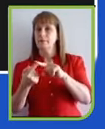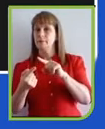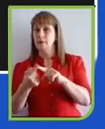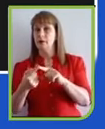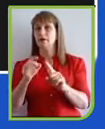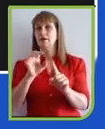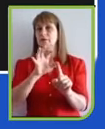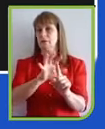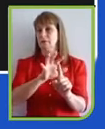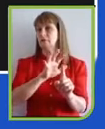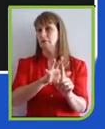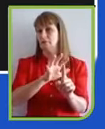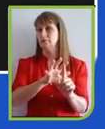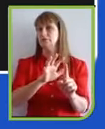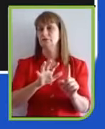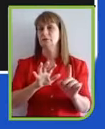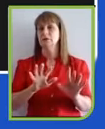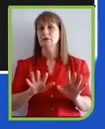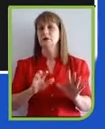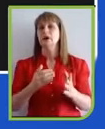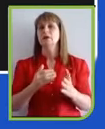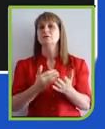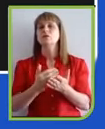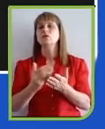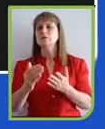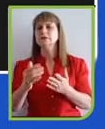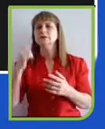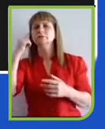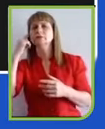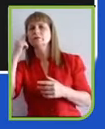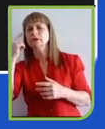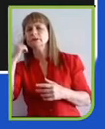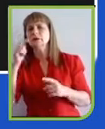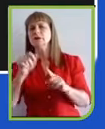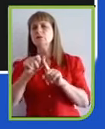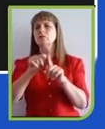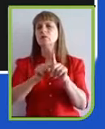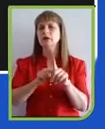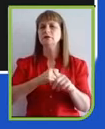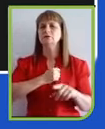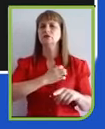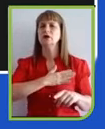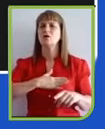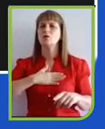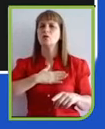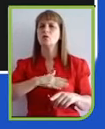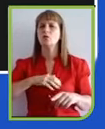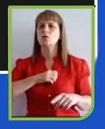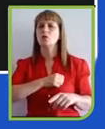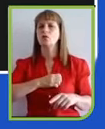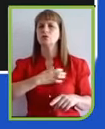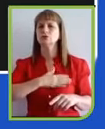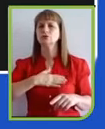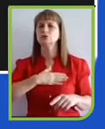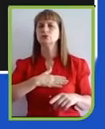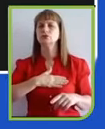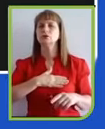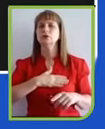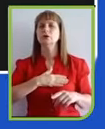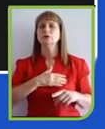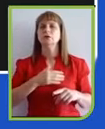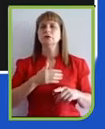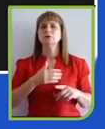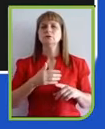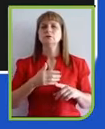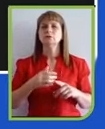agosto do ano passado num encontro da Business Roundtable que é uma organização de lobby americana